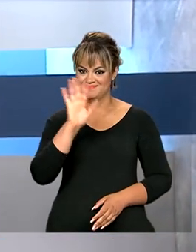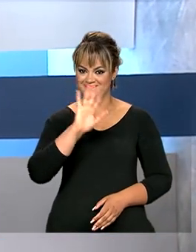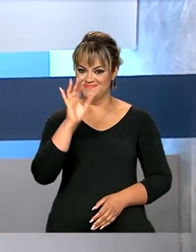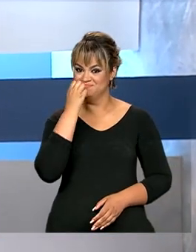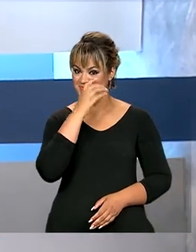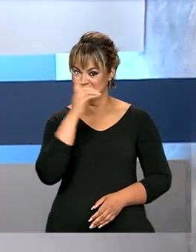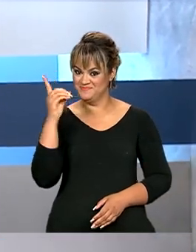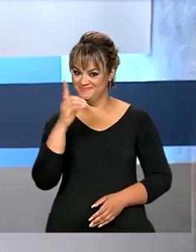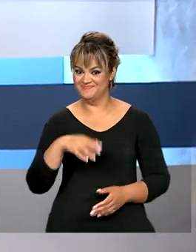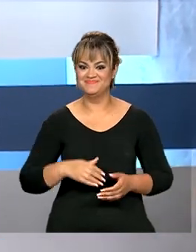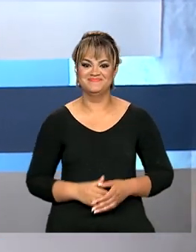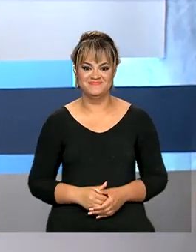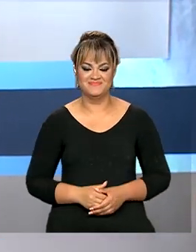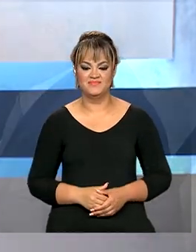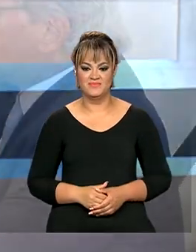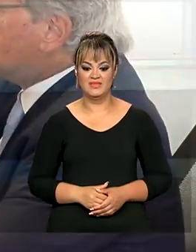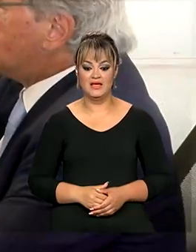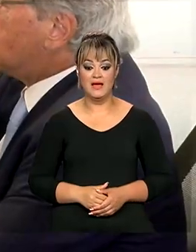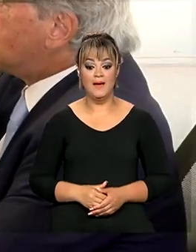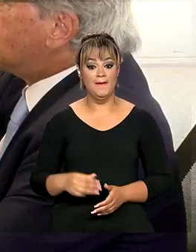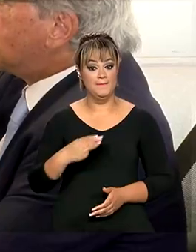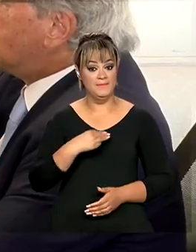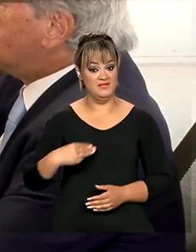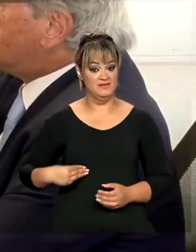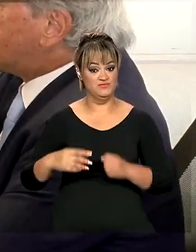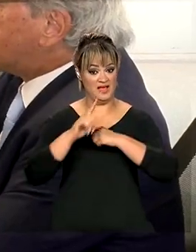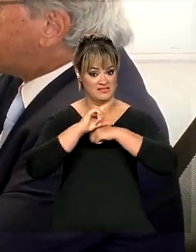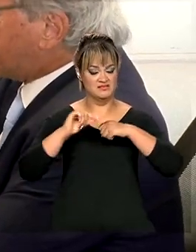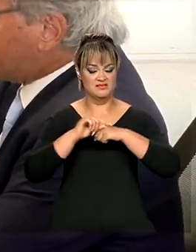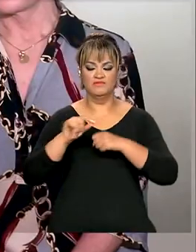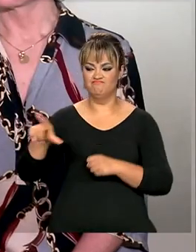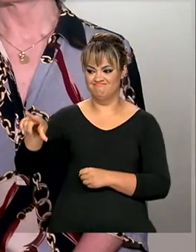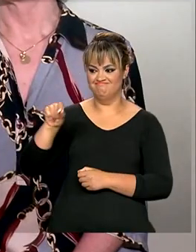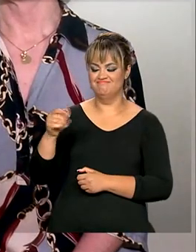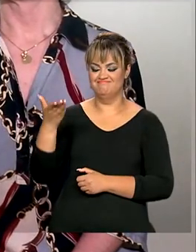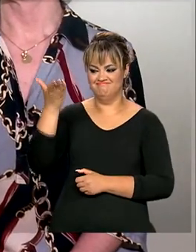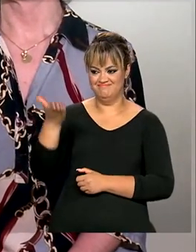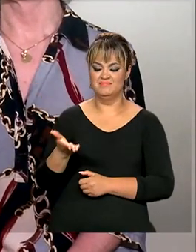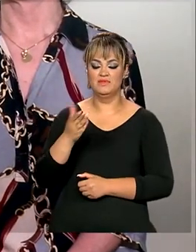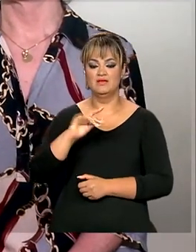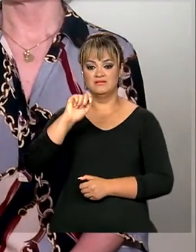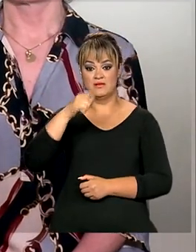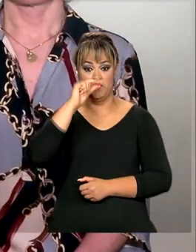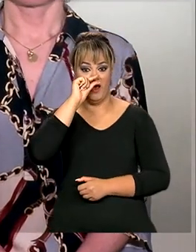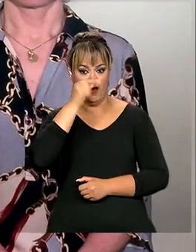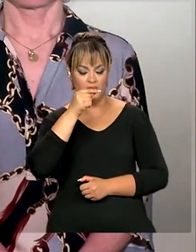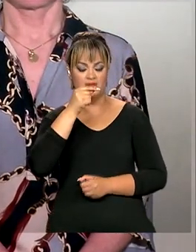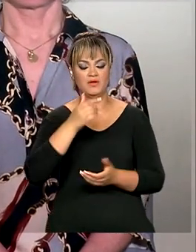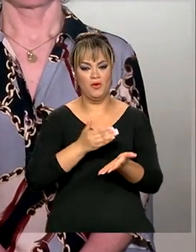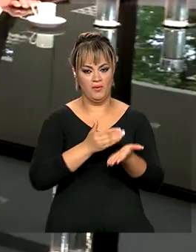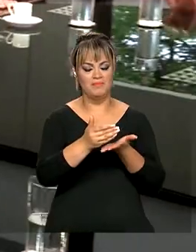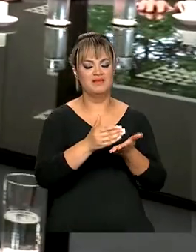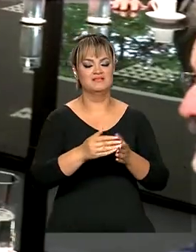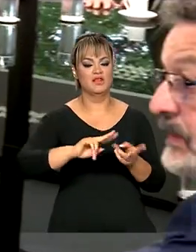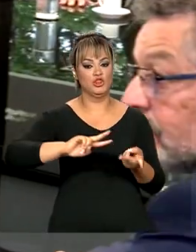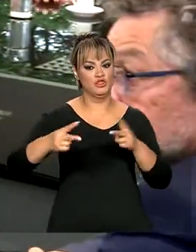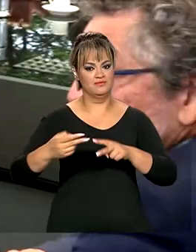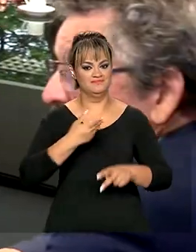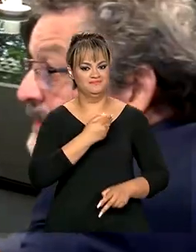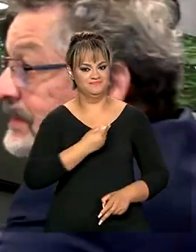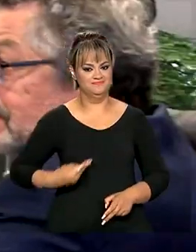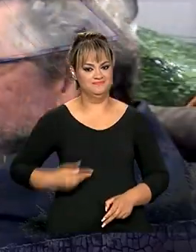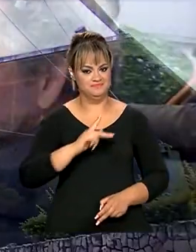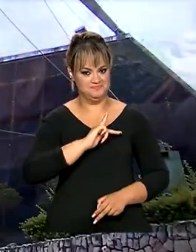Olá, bom dia! Ministro da Casa Civil nomeia Geraldo Alckmin e oficializa início da transição de